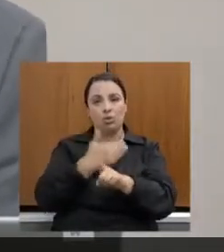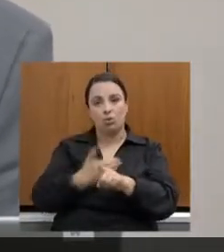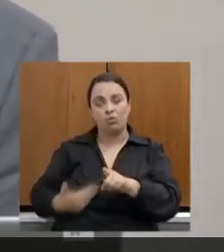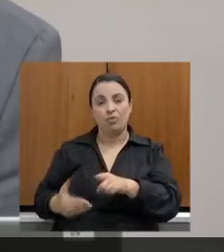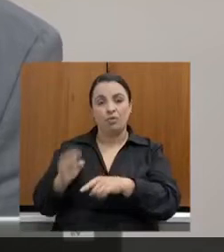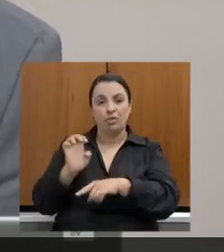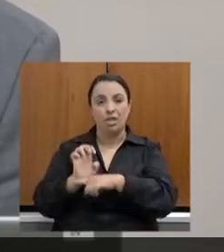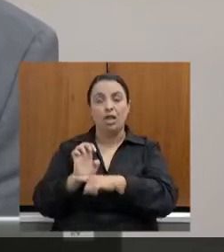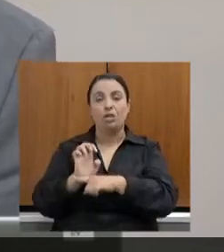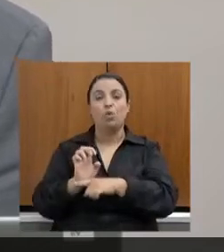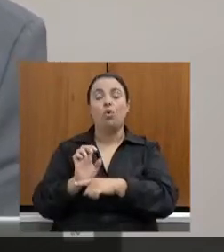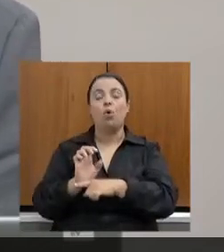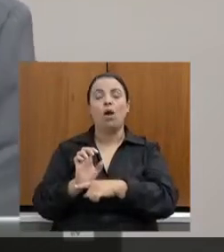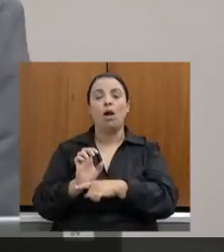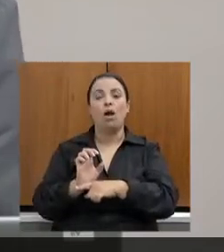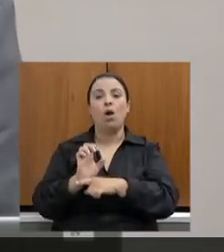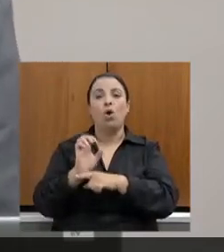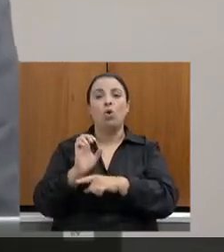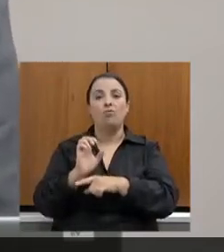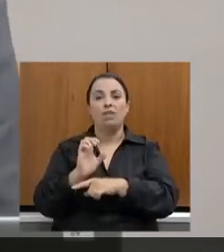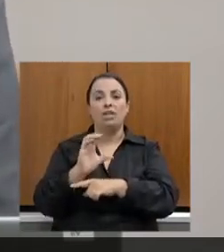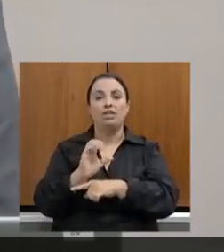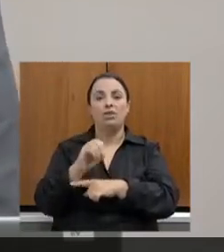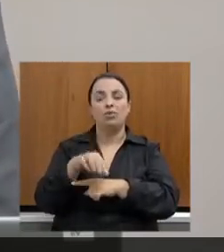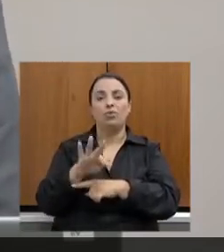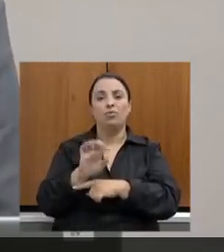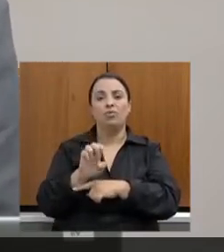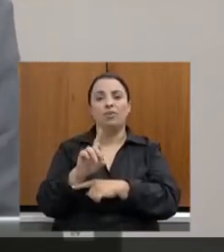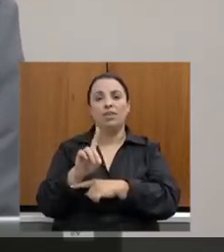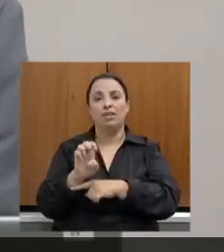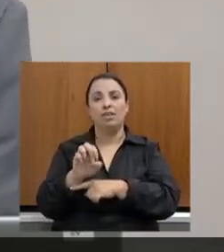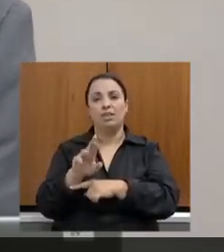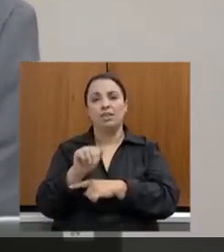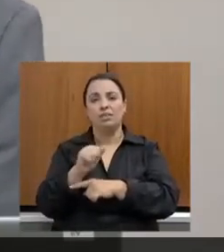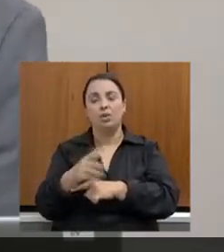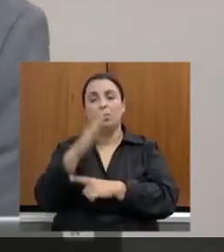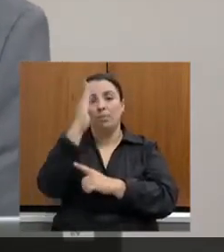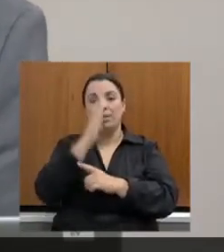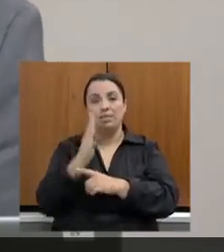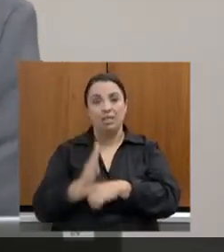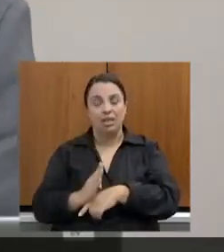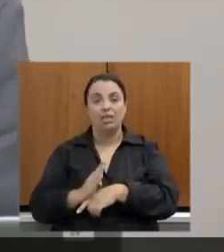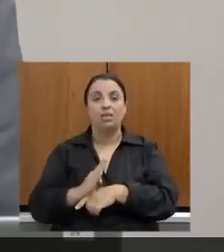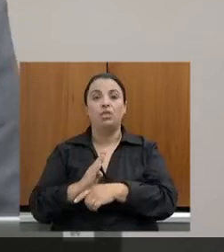Brasileira de Despostos dos Surdos. Vai ser um projeto muito importante